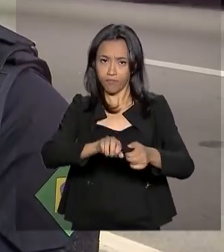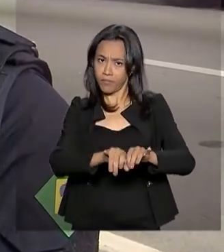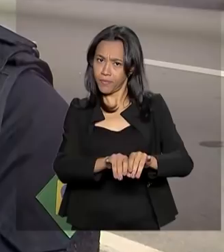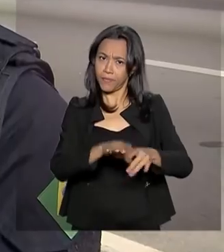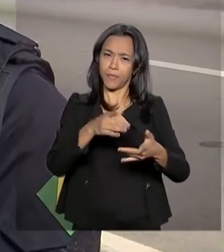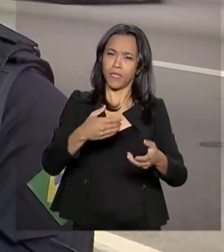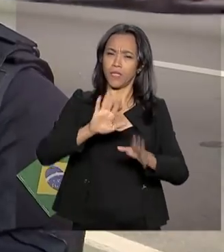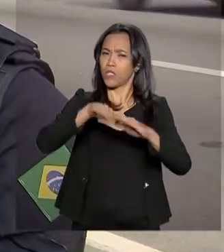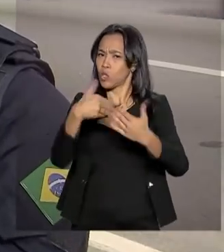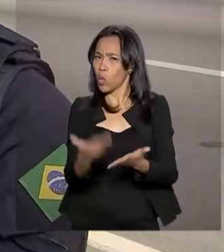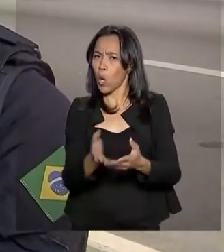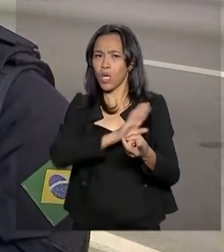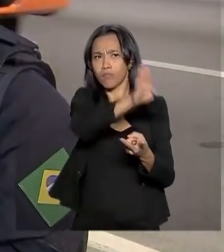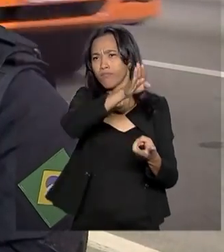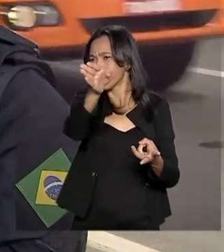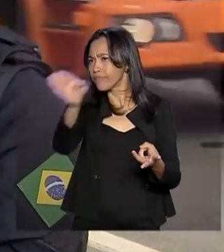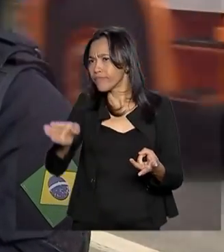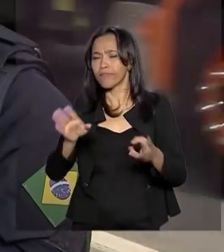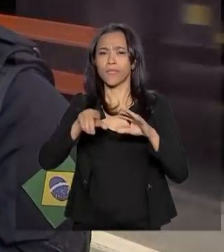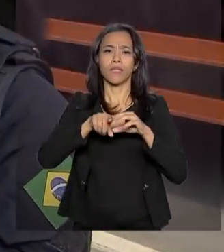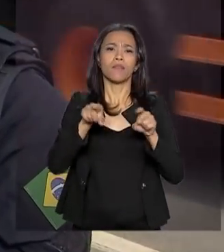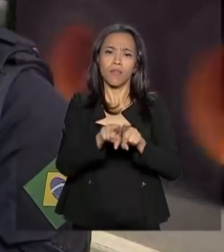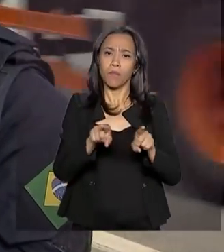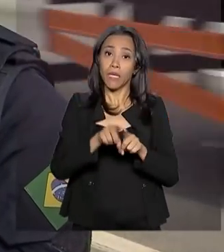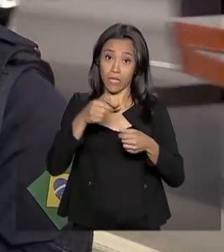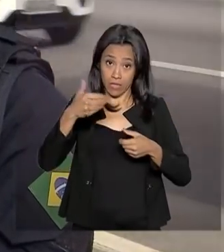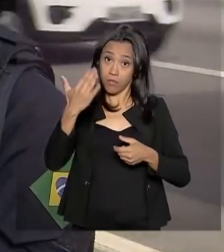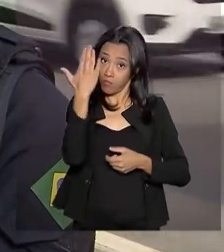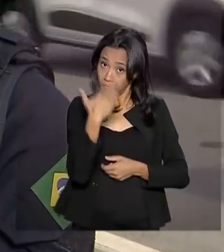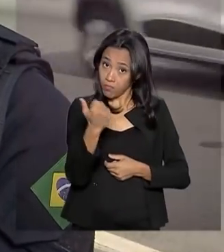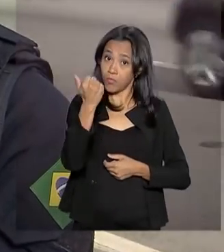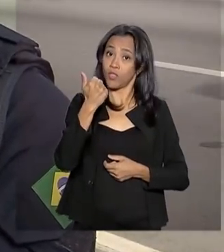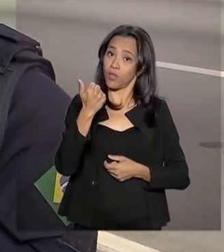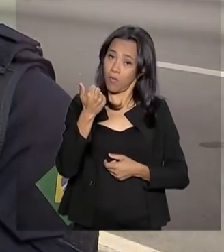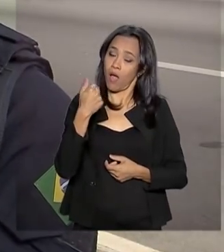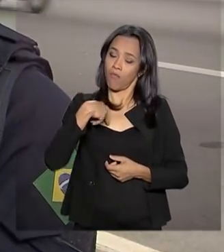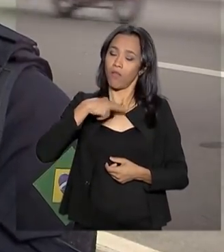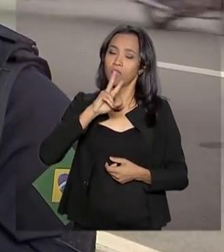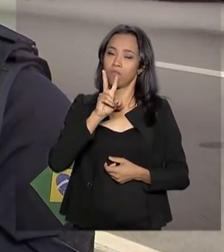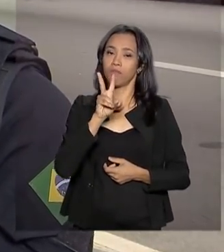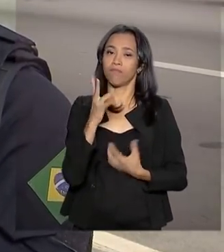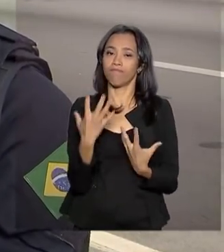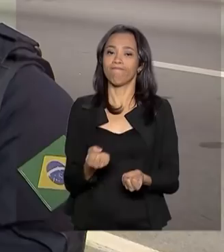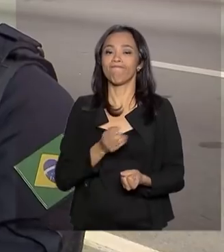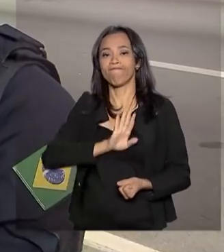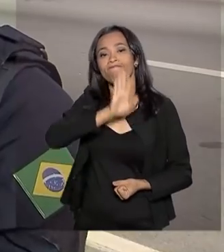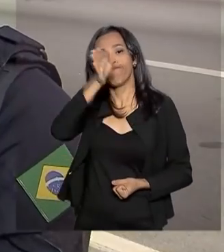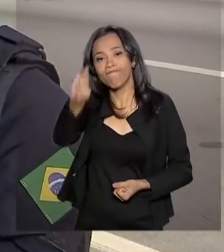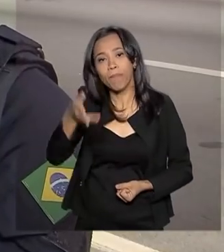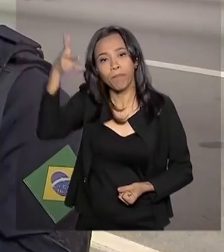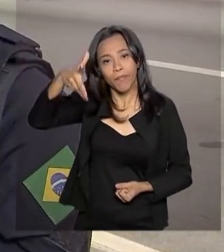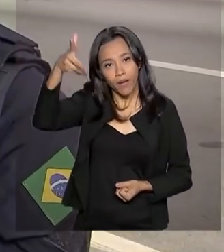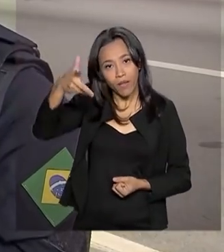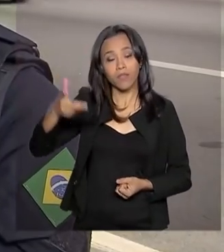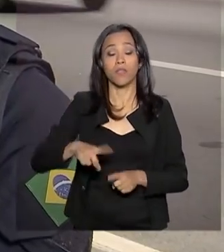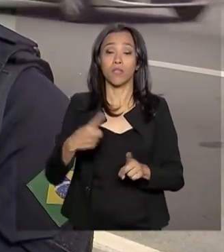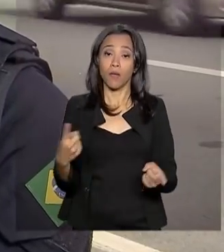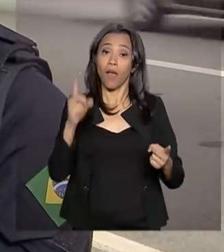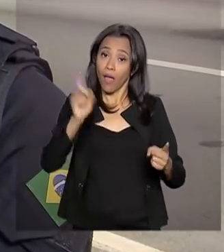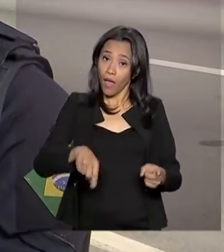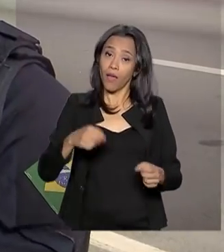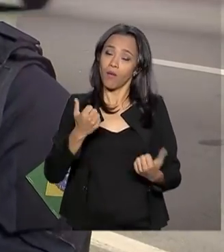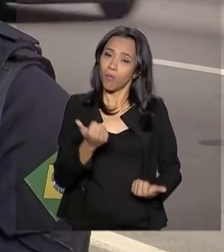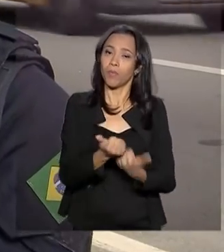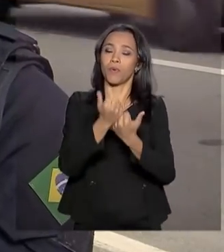empresas, escolas, enfim, qualquer agremiação que necessite e solicite da polícia, a gente acaba atendendo. Então, o reforço das ações é